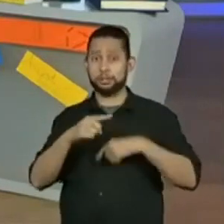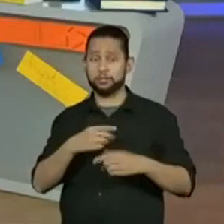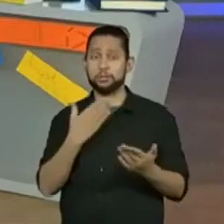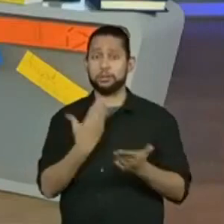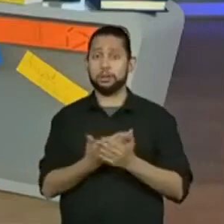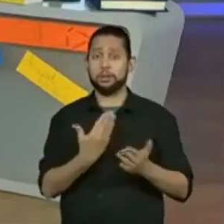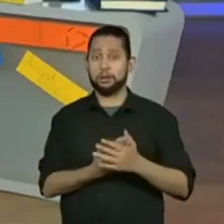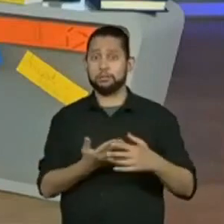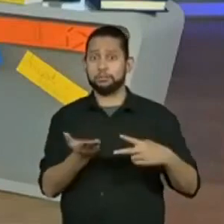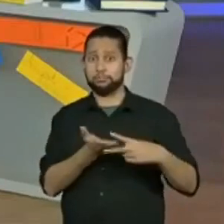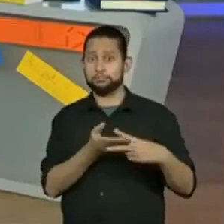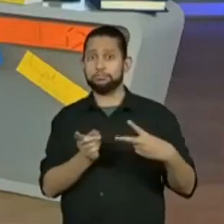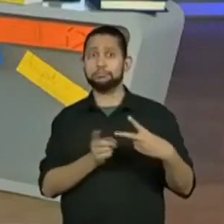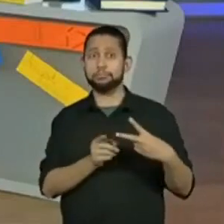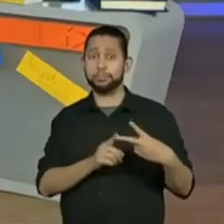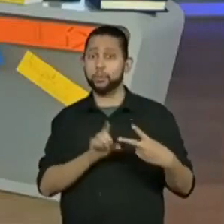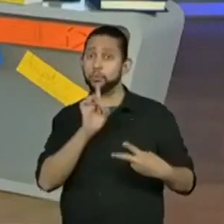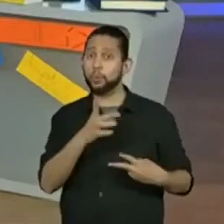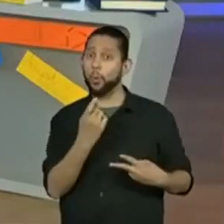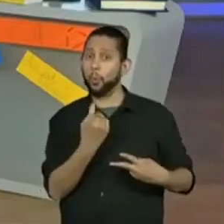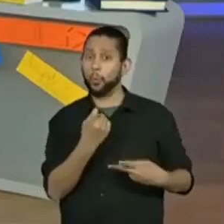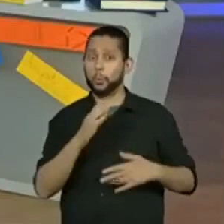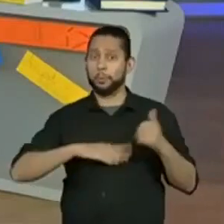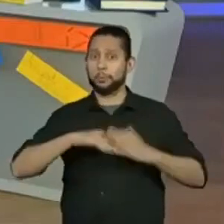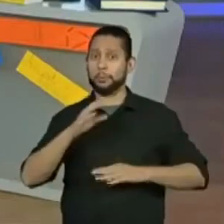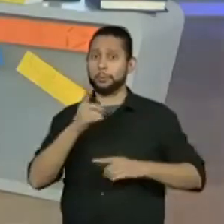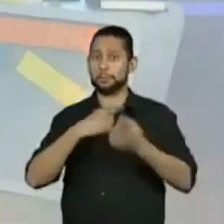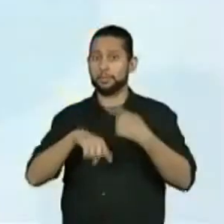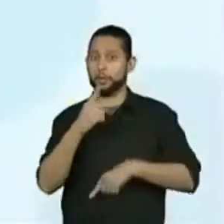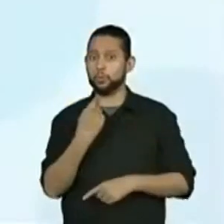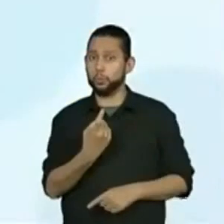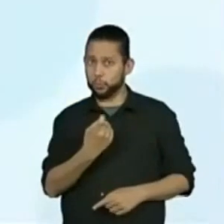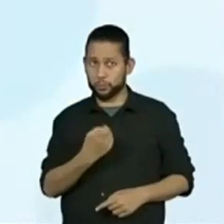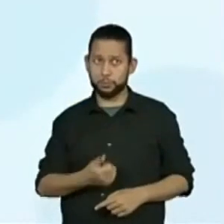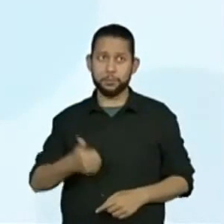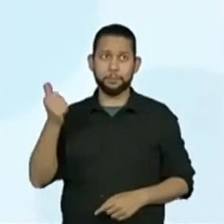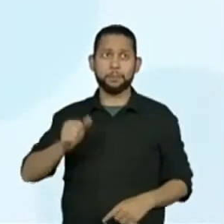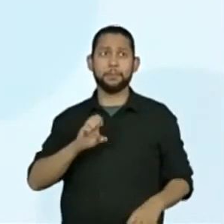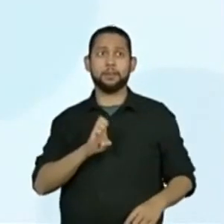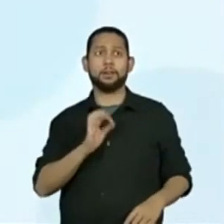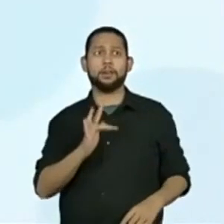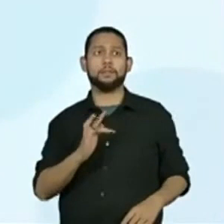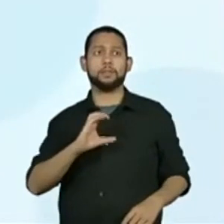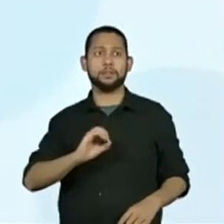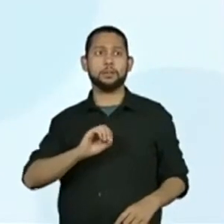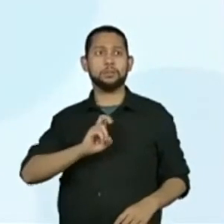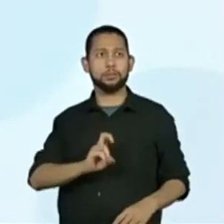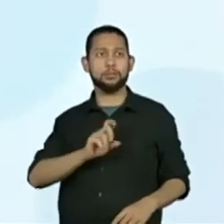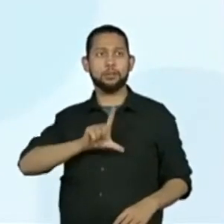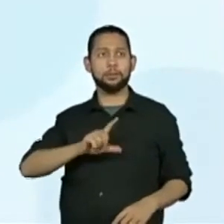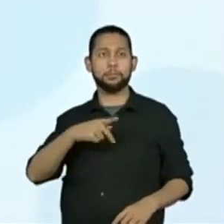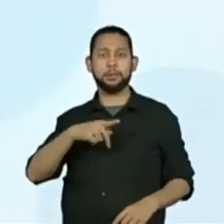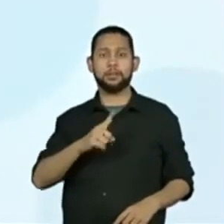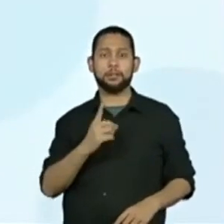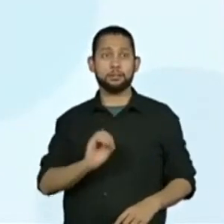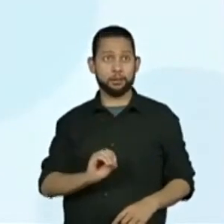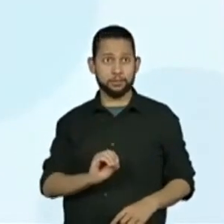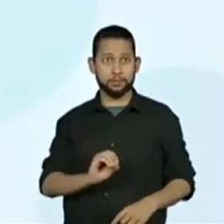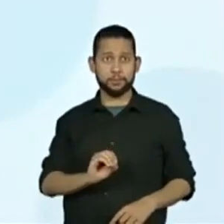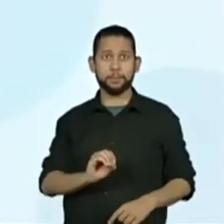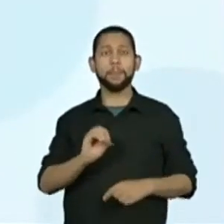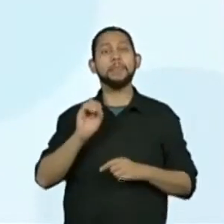aula, ela conta apenas com uma das habilidades da aula anterior. EF, L... opa, EF05